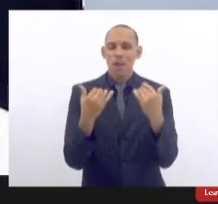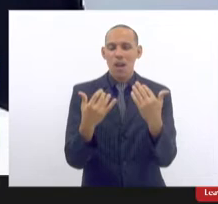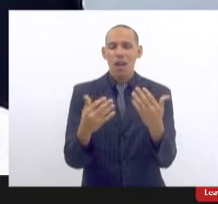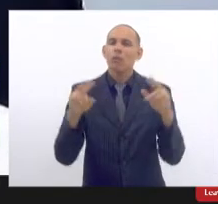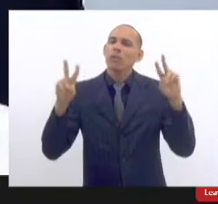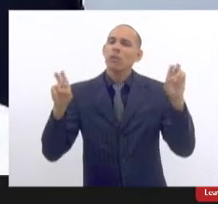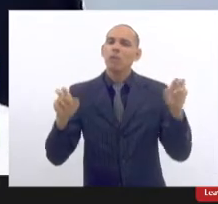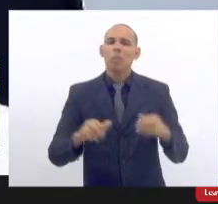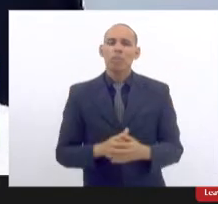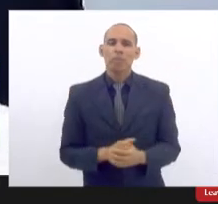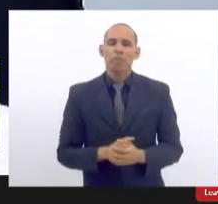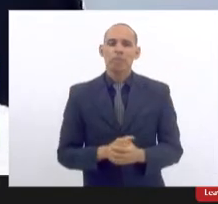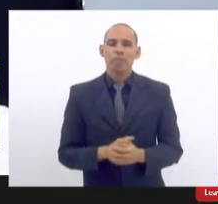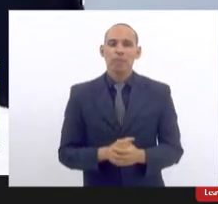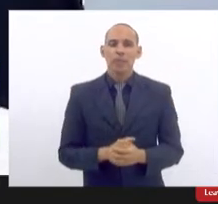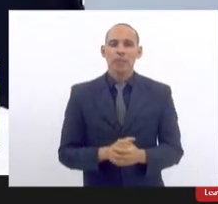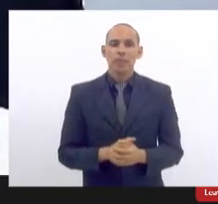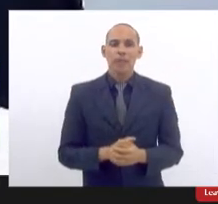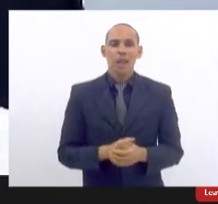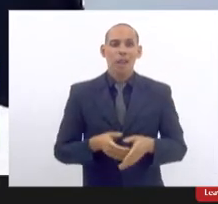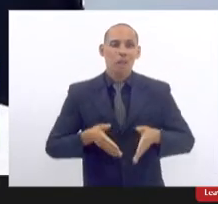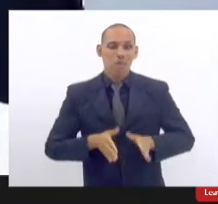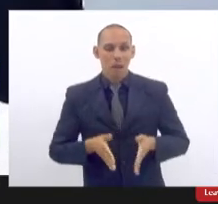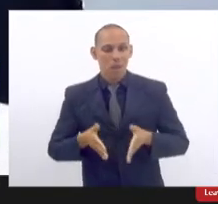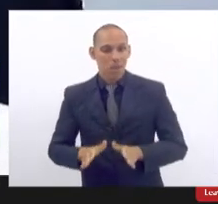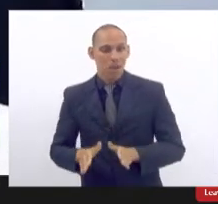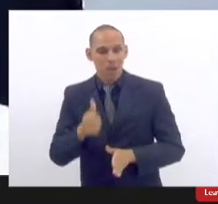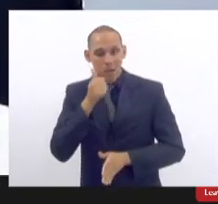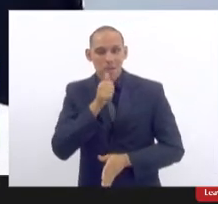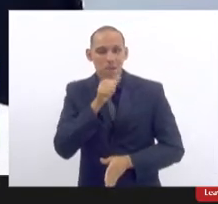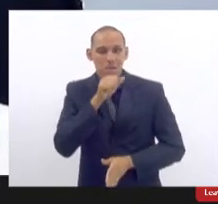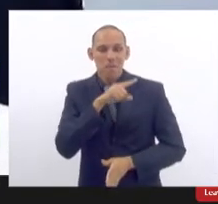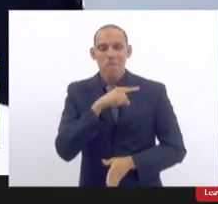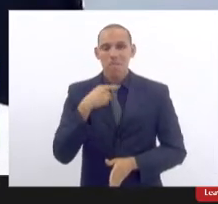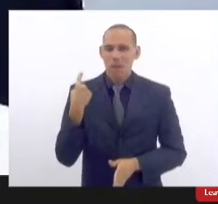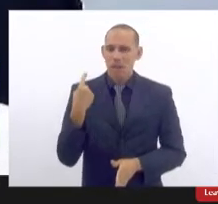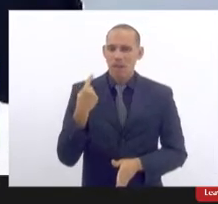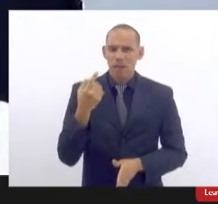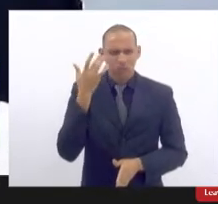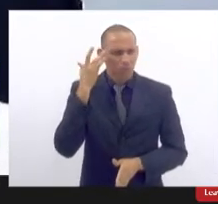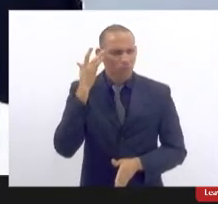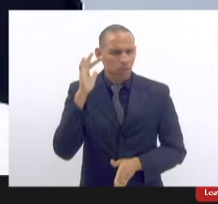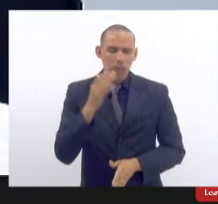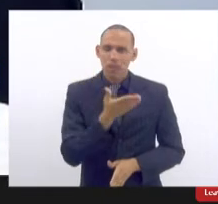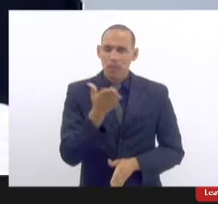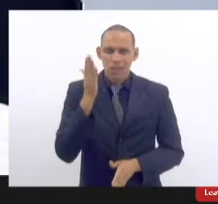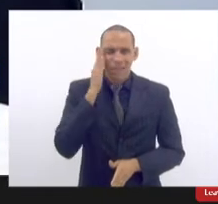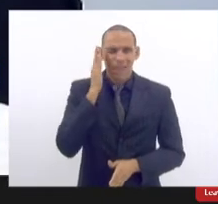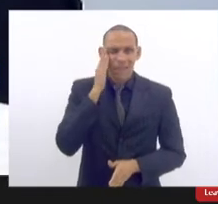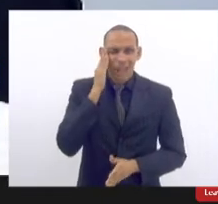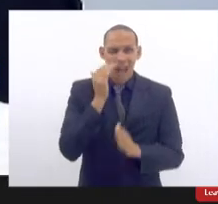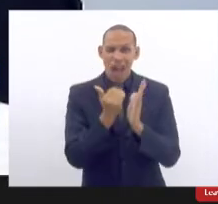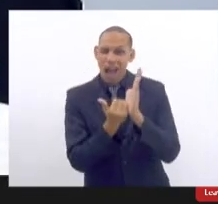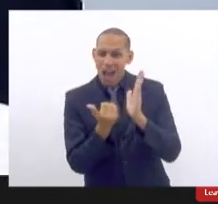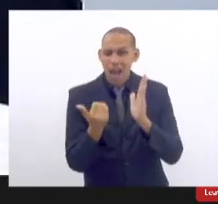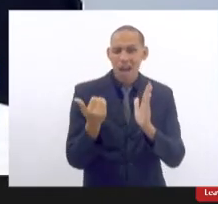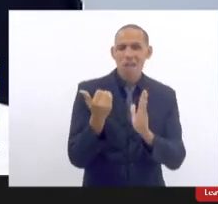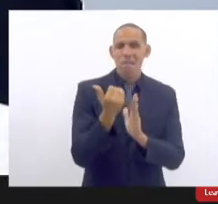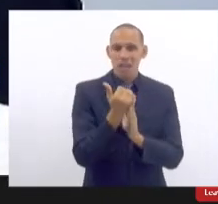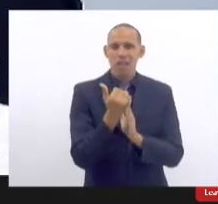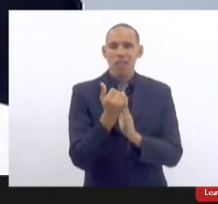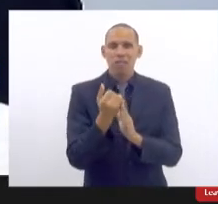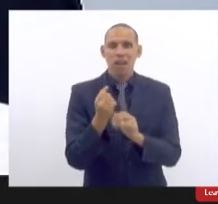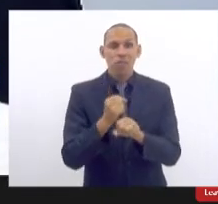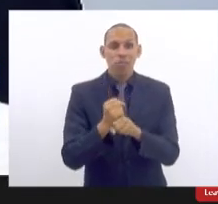sobre mortalidade materna. Não sei se todas sabem, houve um aumento em três